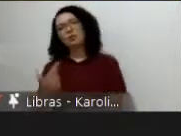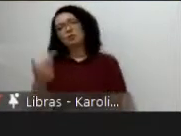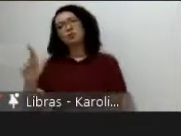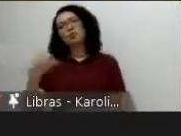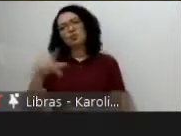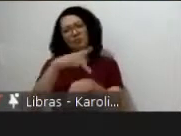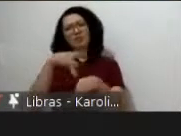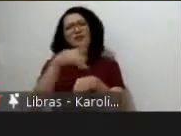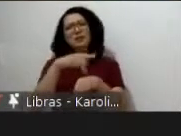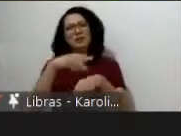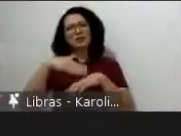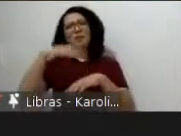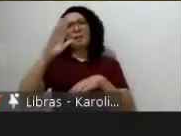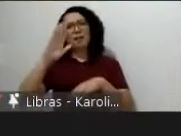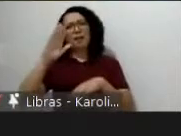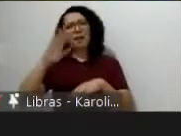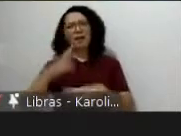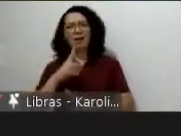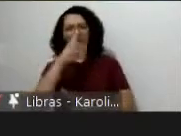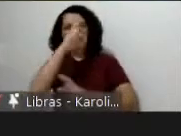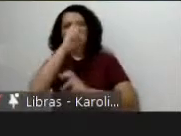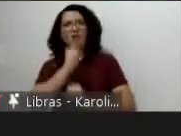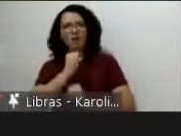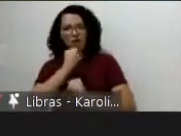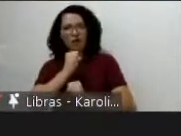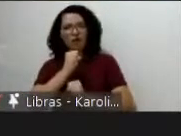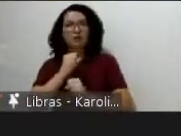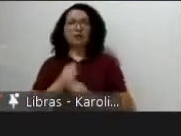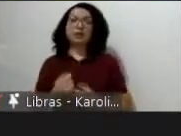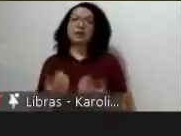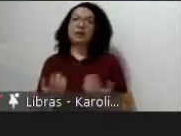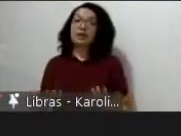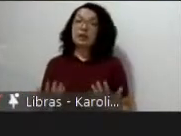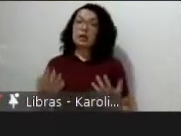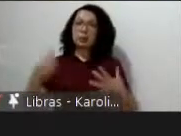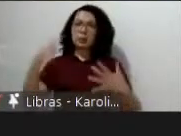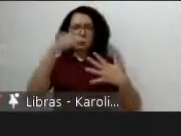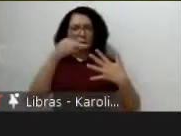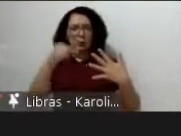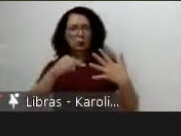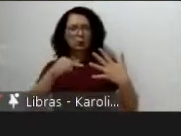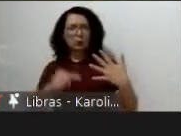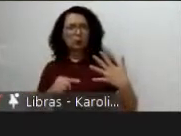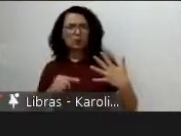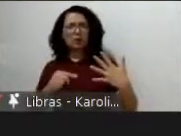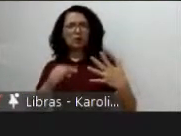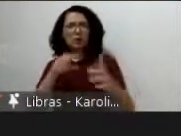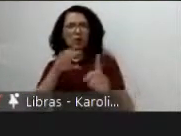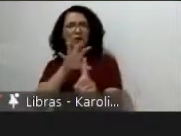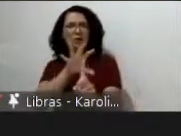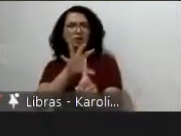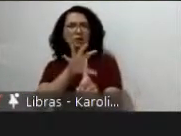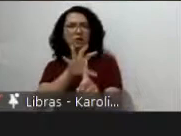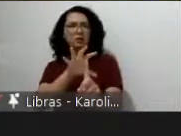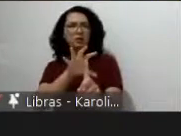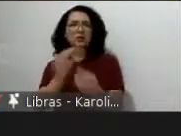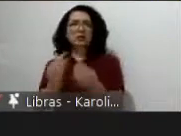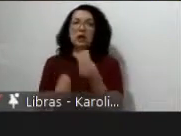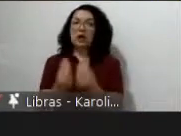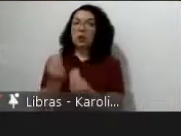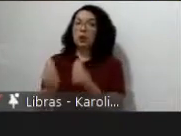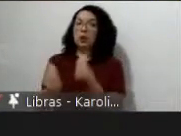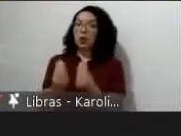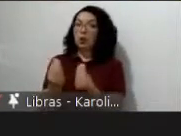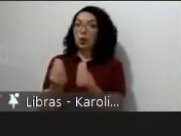tudo isso vai influenciar muito no que nós produzimos como conhecimento no que nós produzimos como pesquisa do que